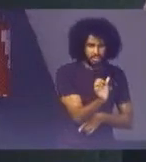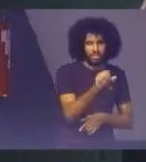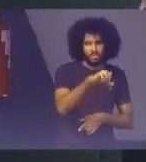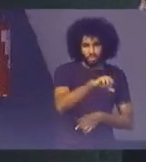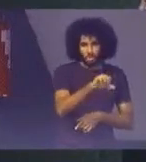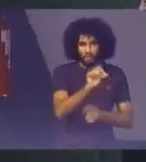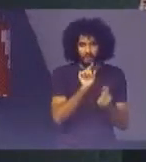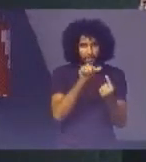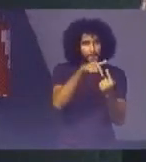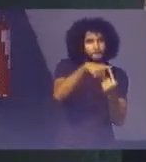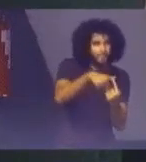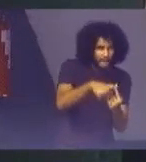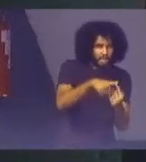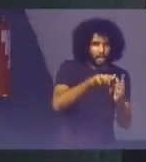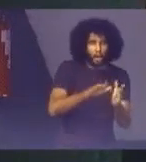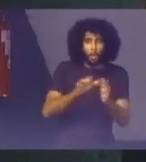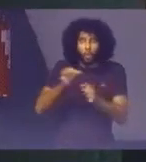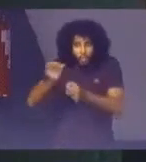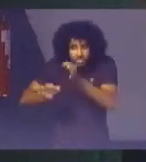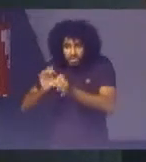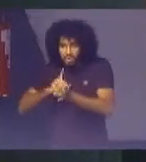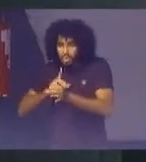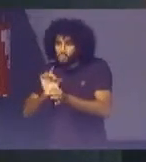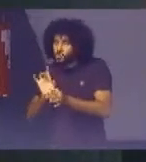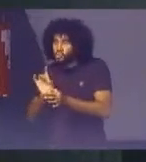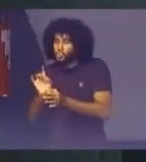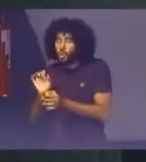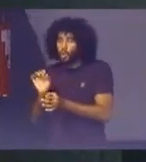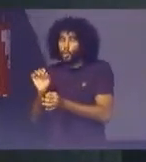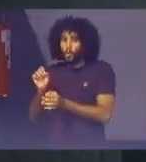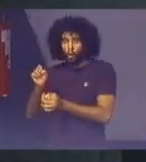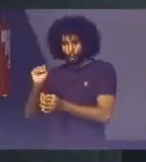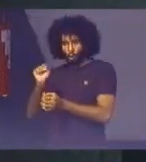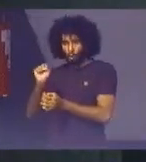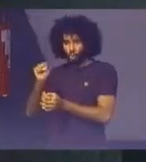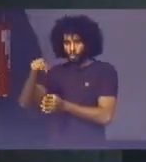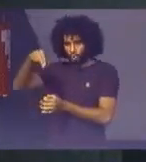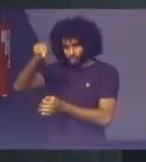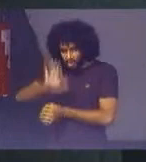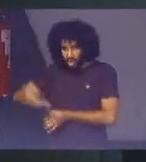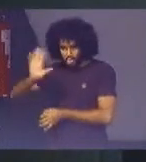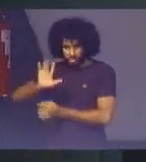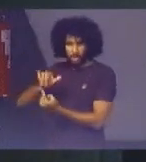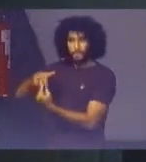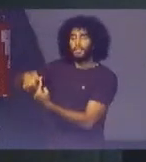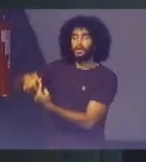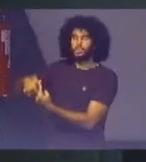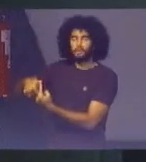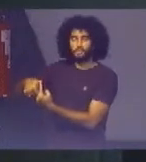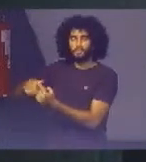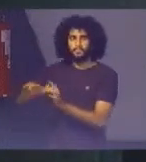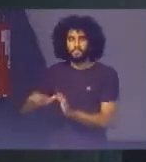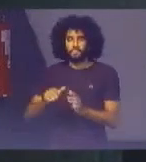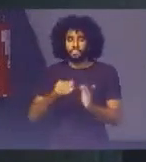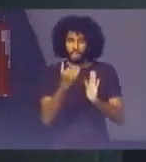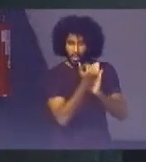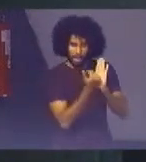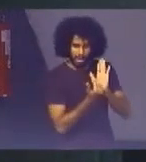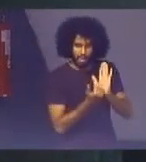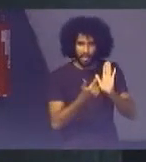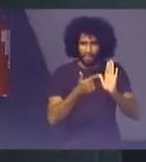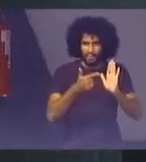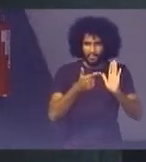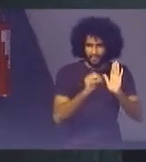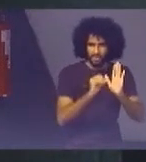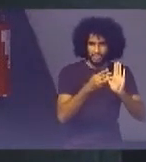Foram Oito metas nacionais E aí Indicadores A agenda 2030 Tem 200 e tantos